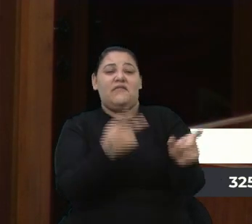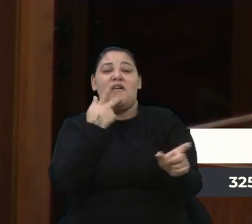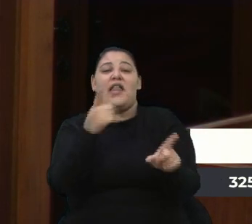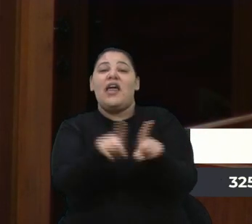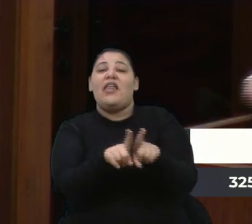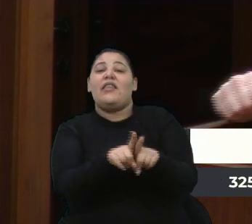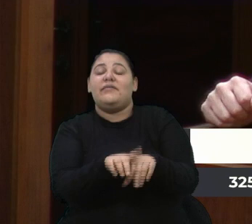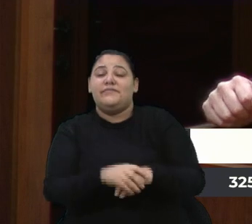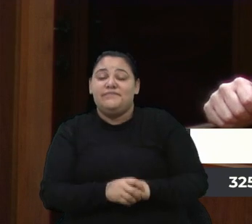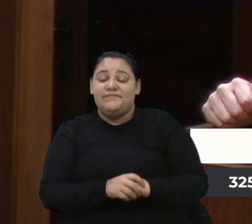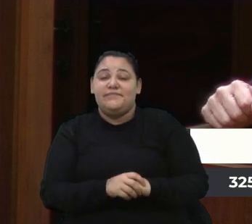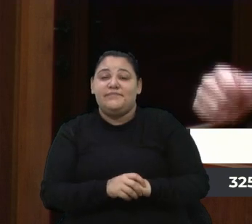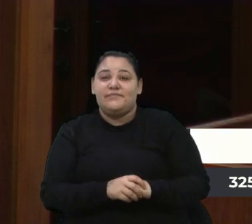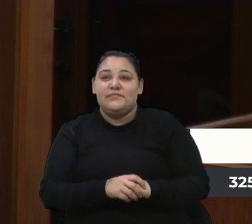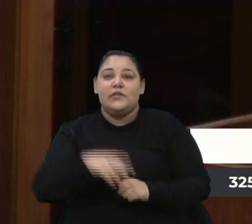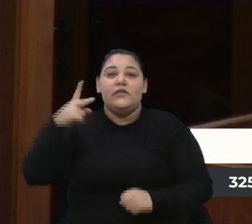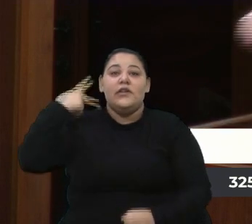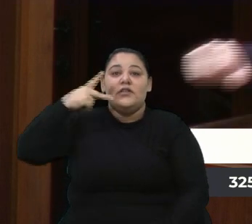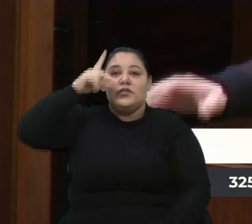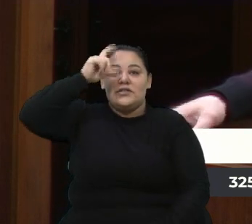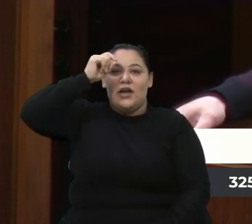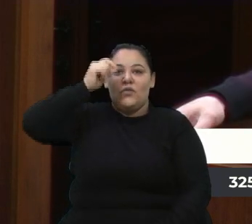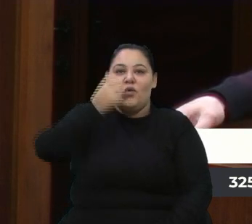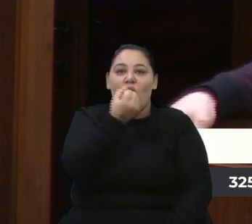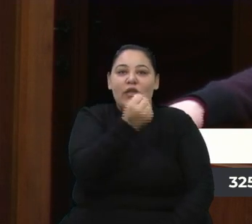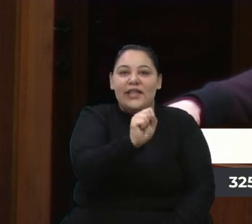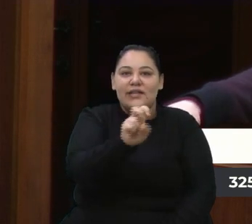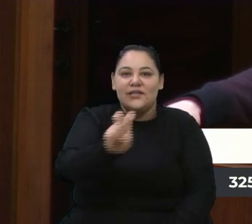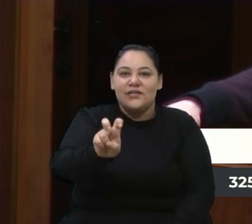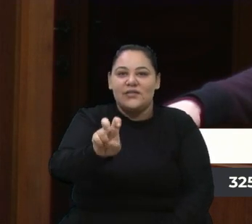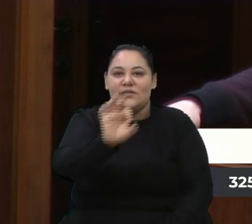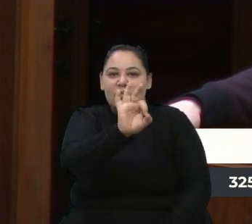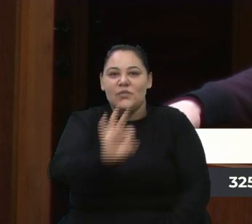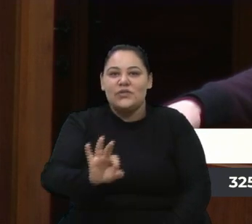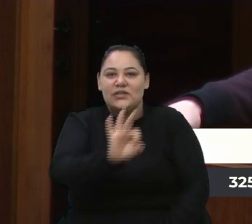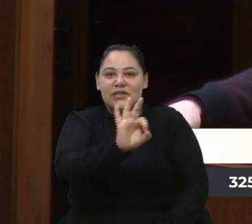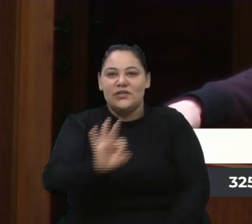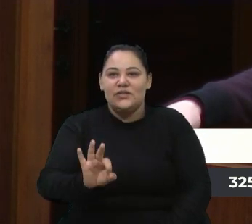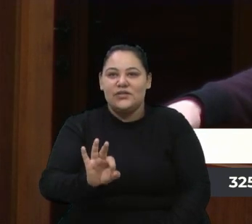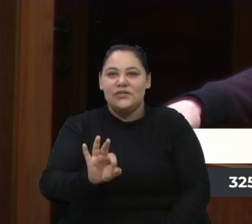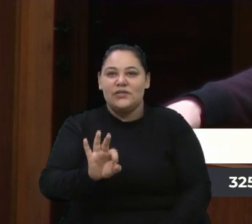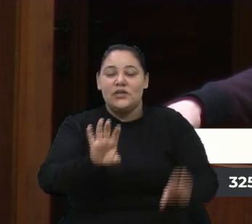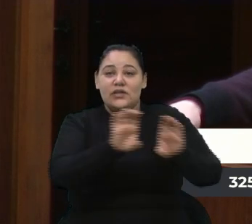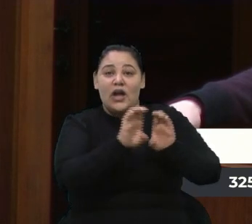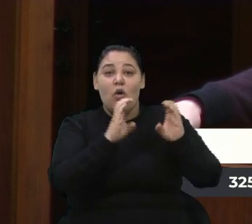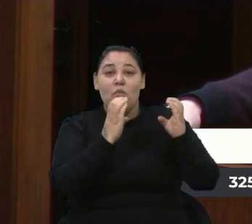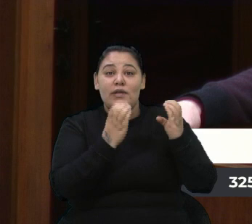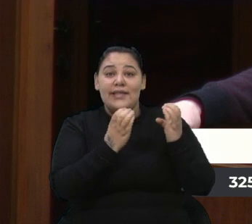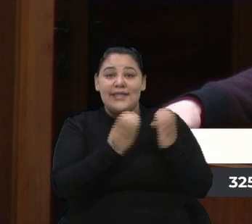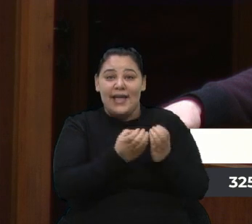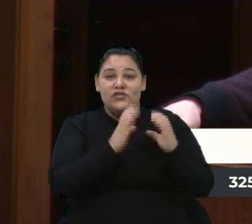Vereadores Calco. 85% da comunidade escolar